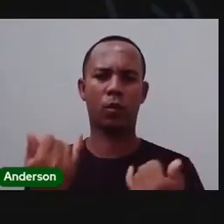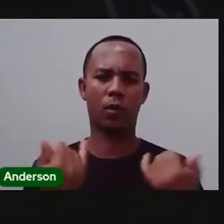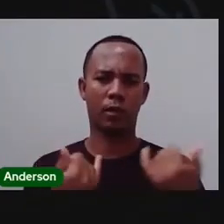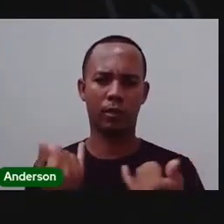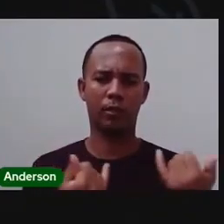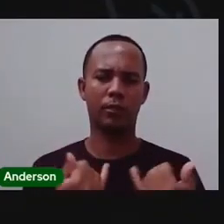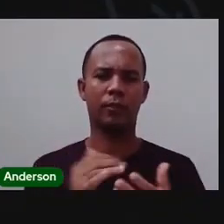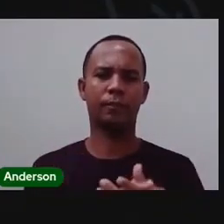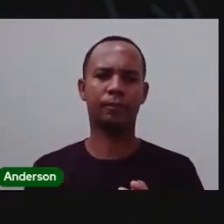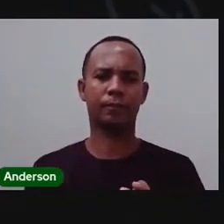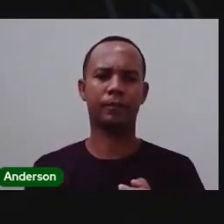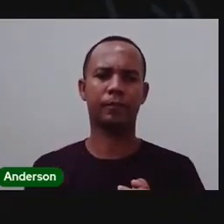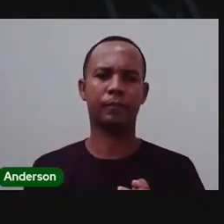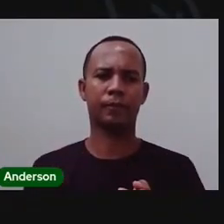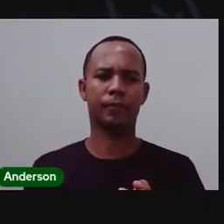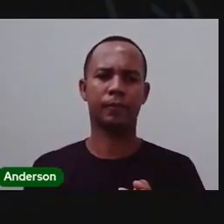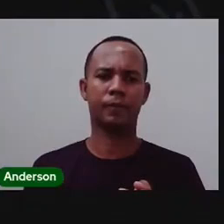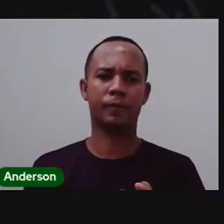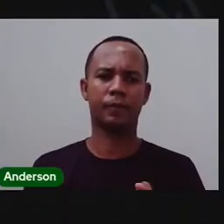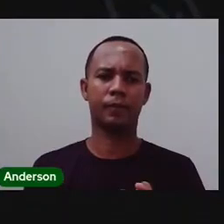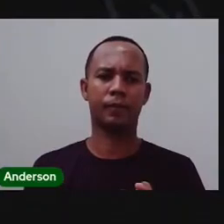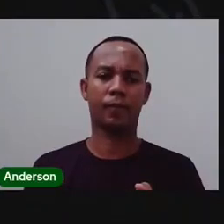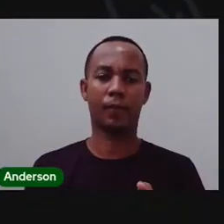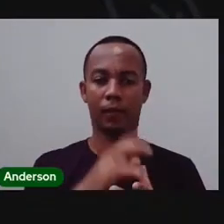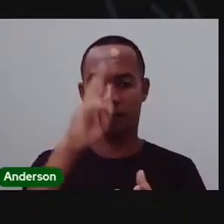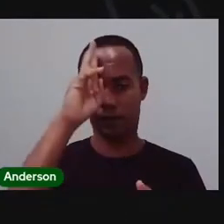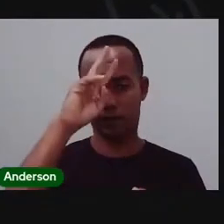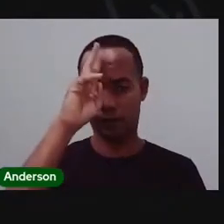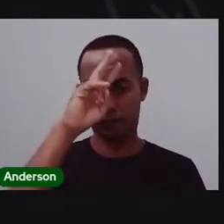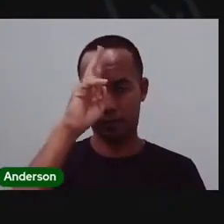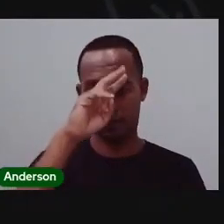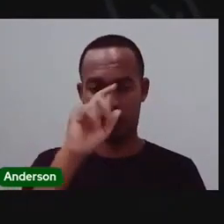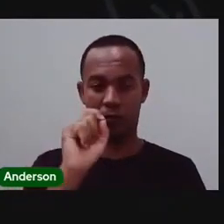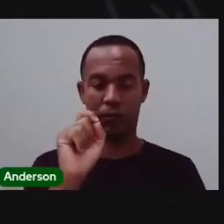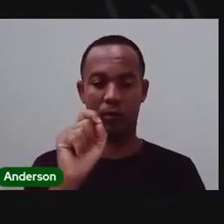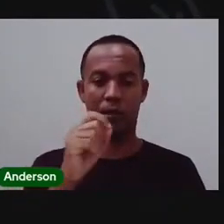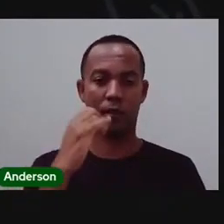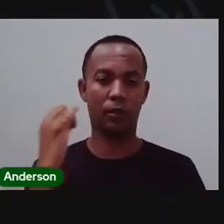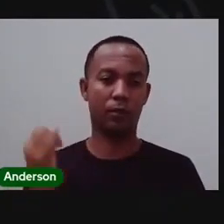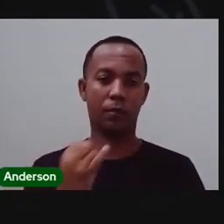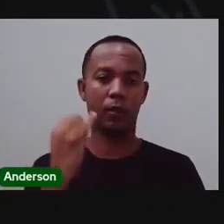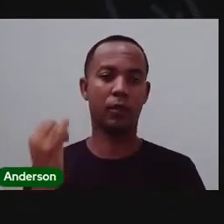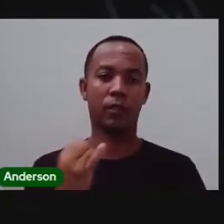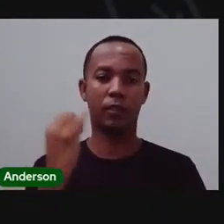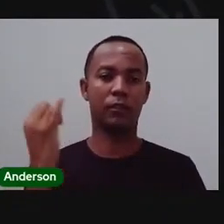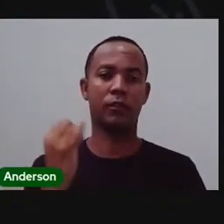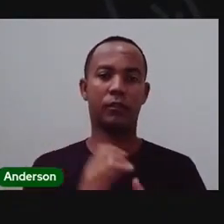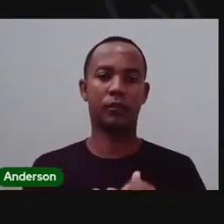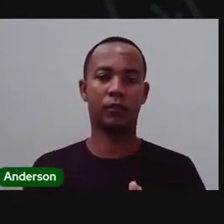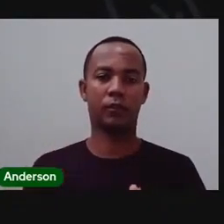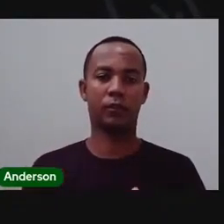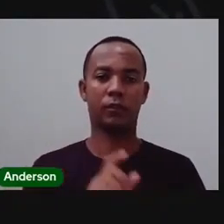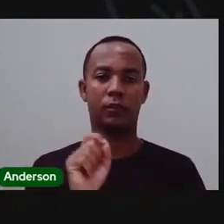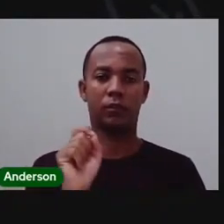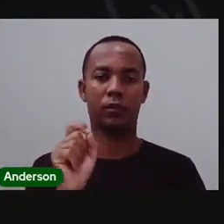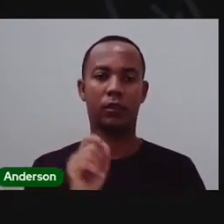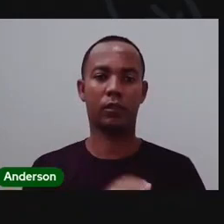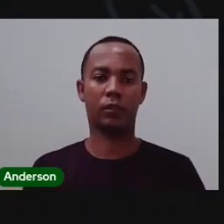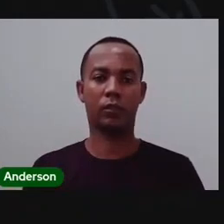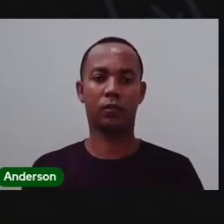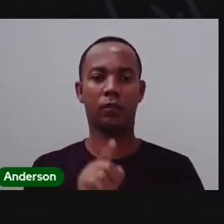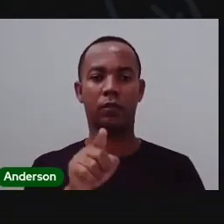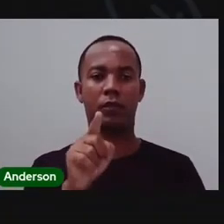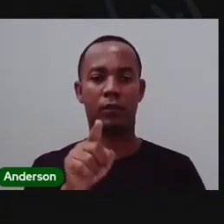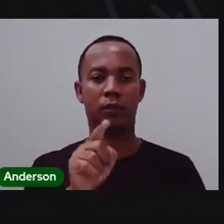Lembrando que O importante Na verdade Relembrando É que vocês façam A atividade